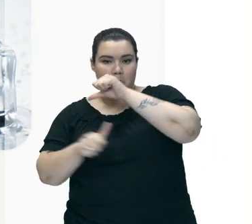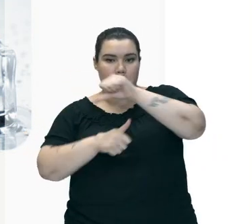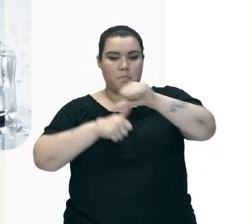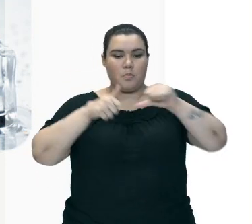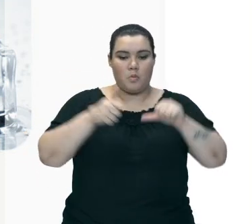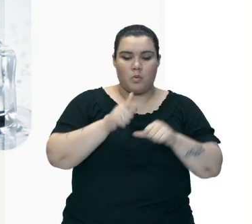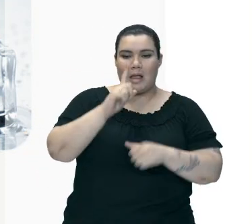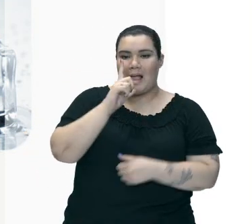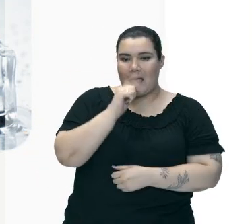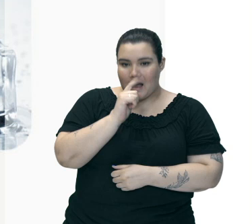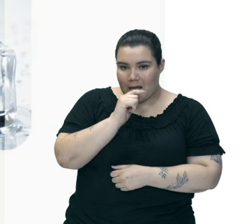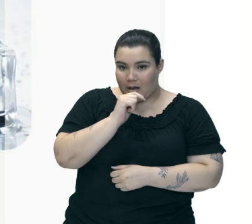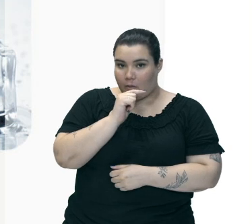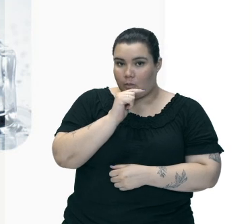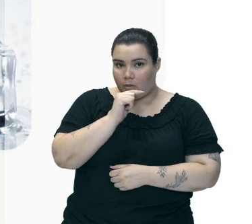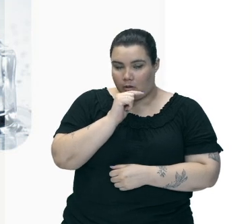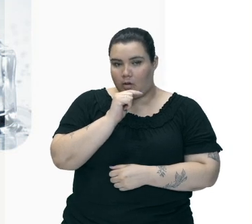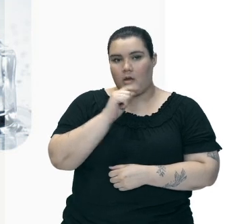transformação